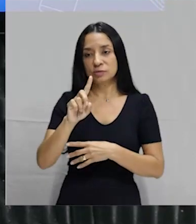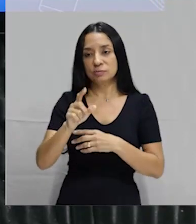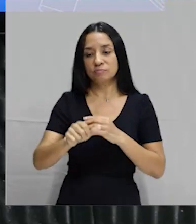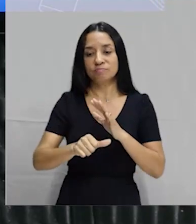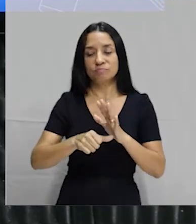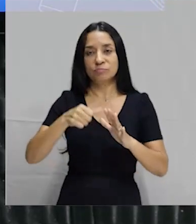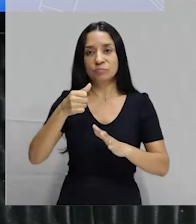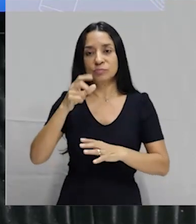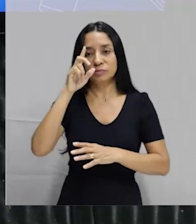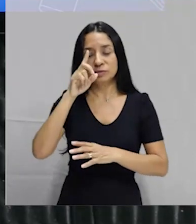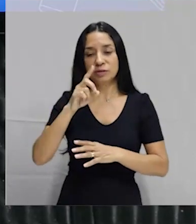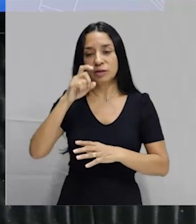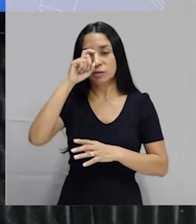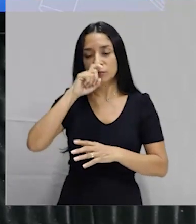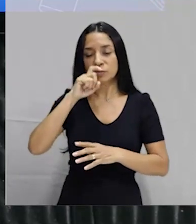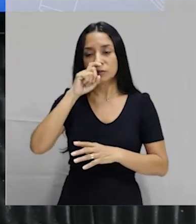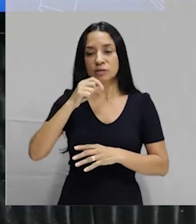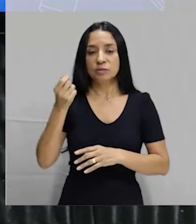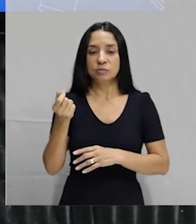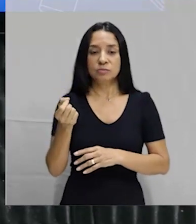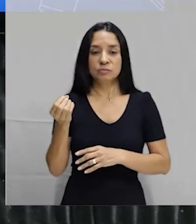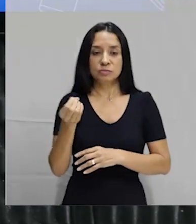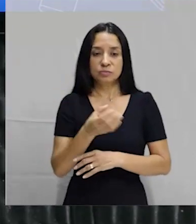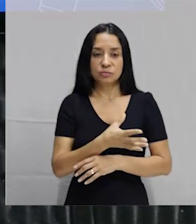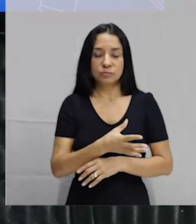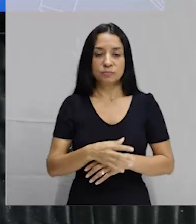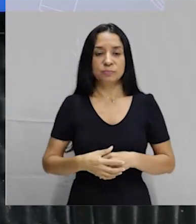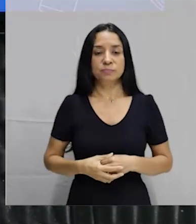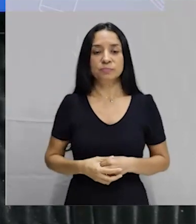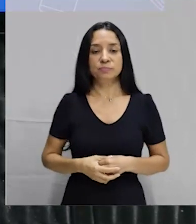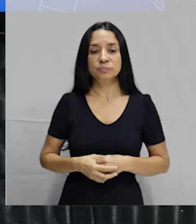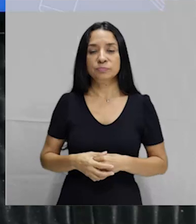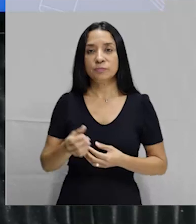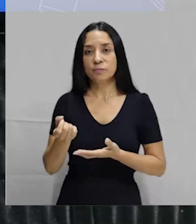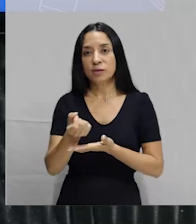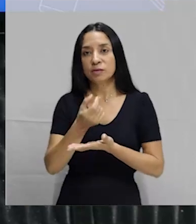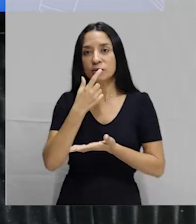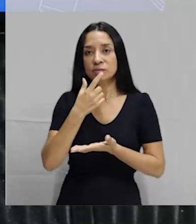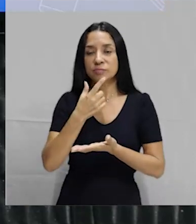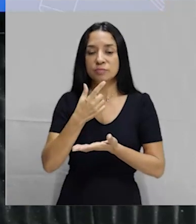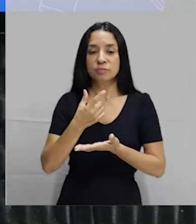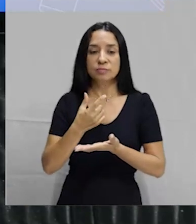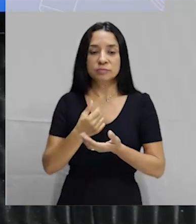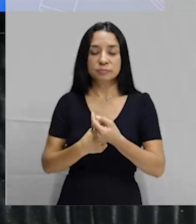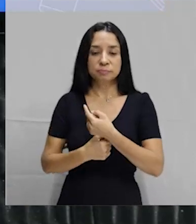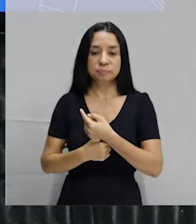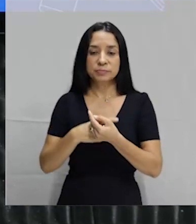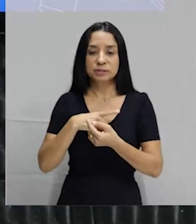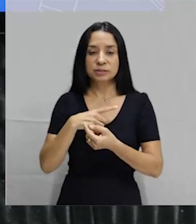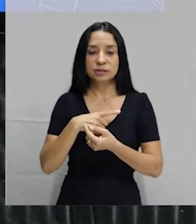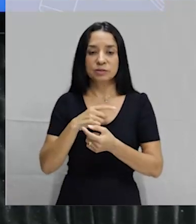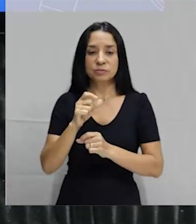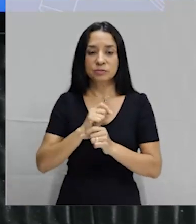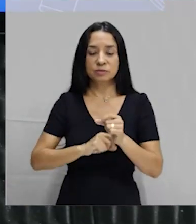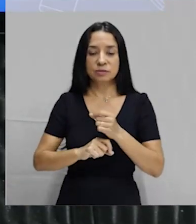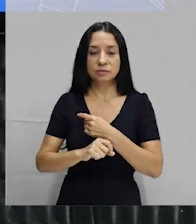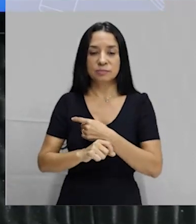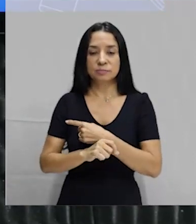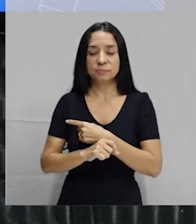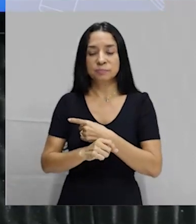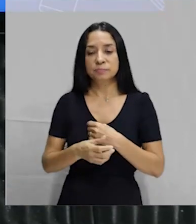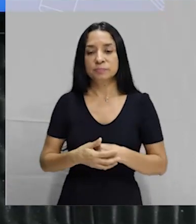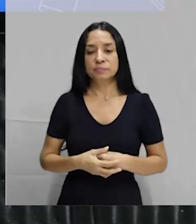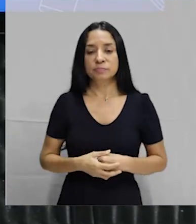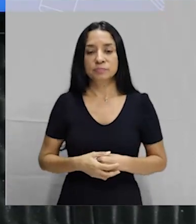menstruação, novamente, tá? Essas pílulas anticoncepcionais, como eu já falei para vocês, elas têm a progesterona e